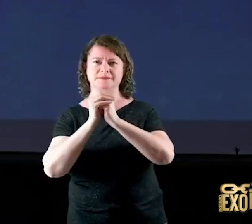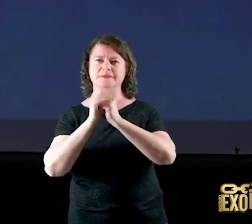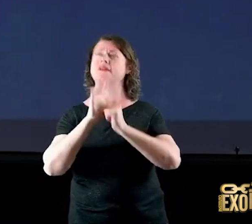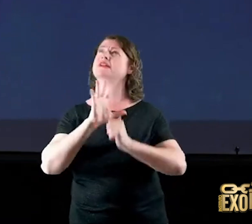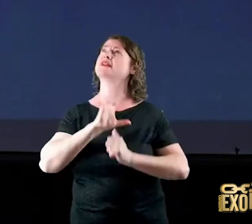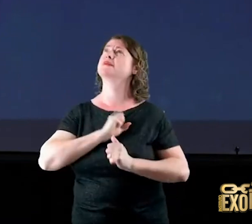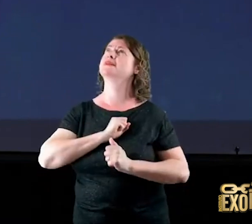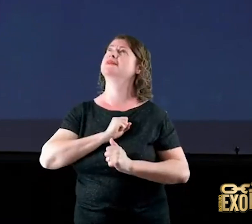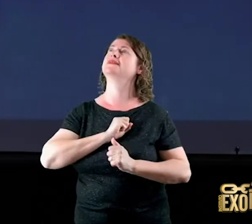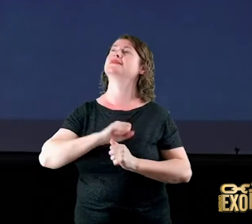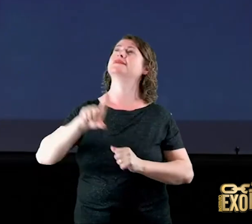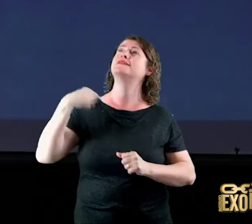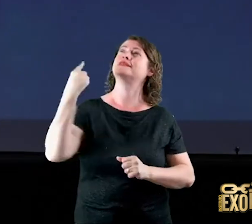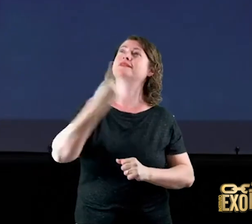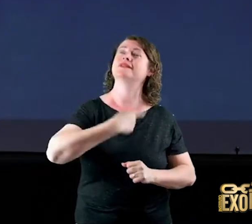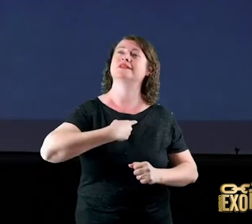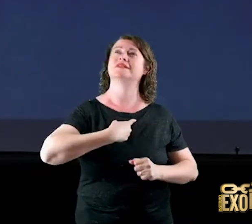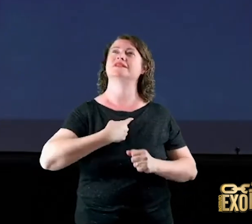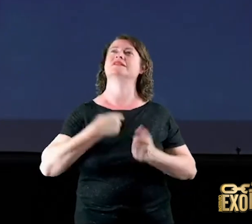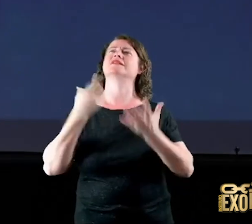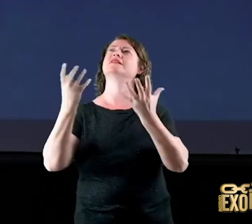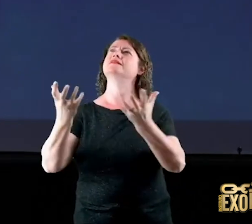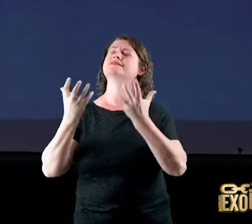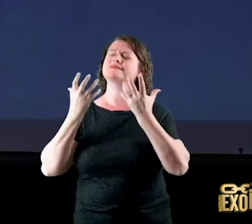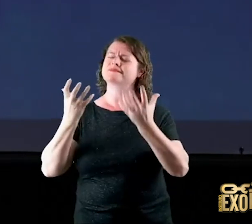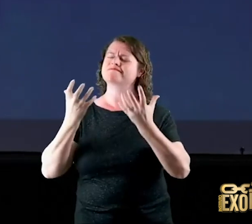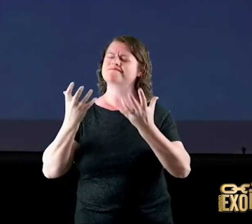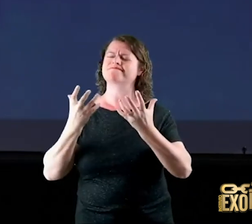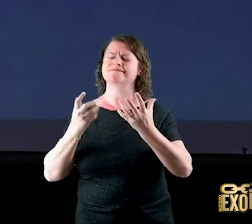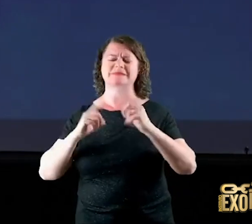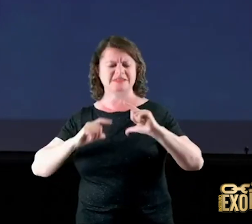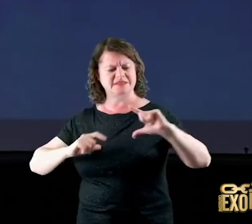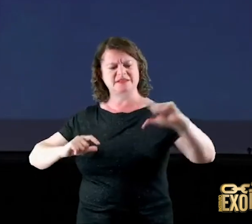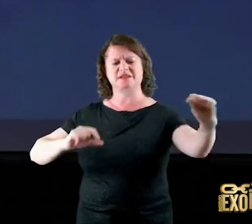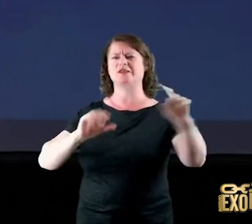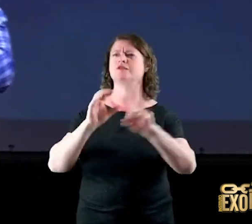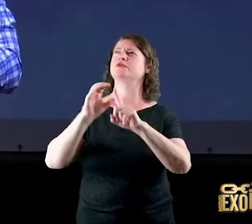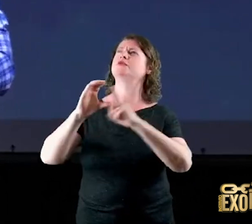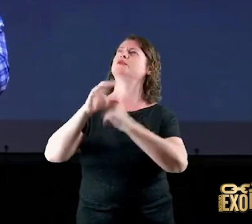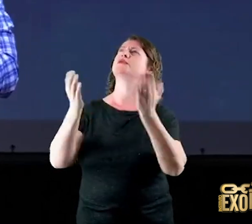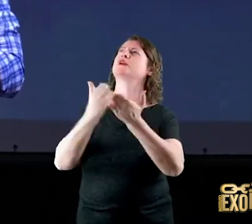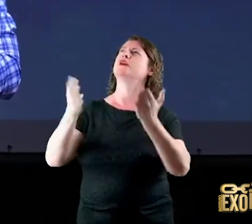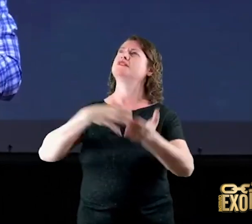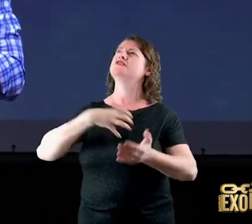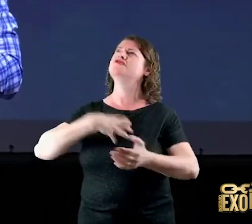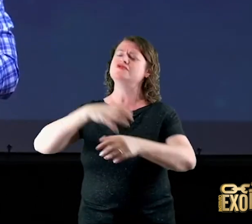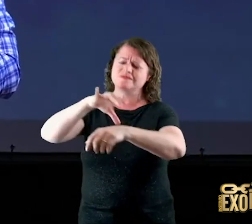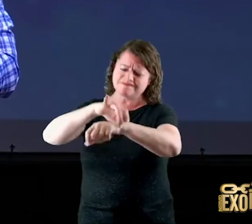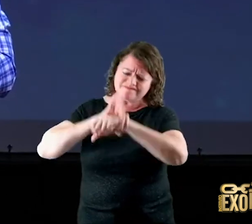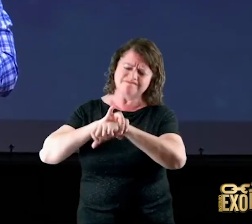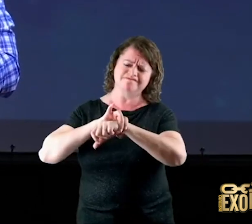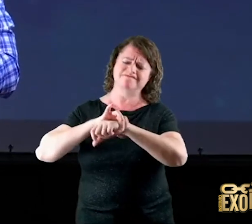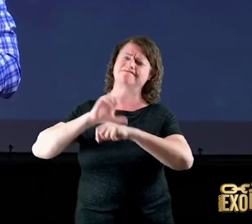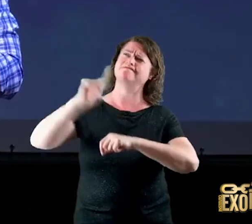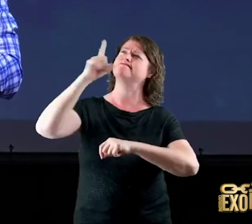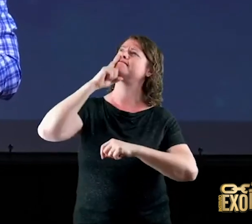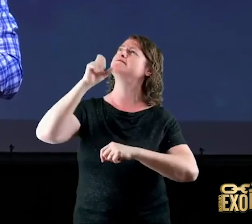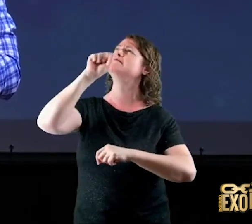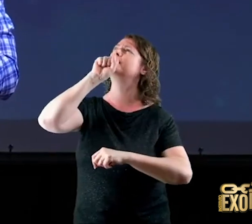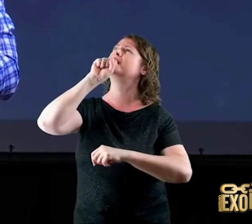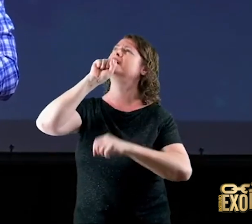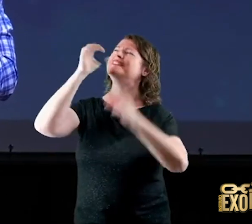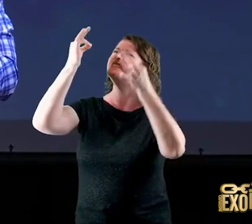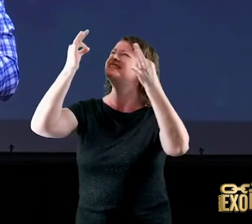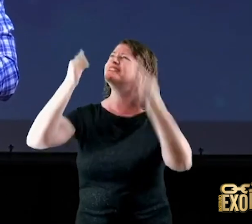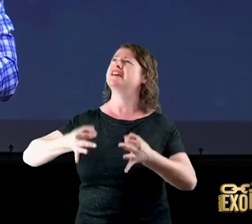nós saímos daqui absolutamente seguros Pai nós saímos daqui absolutamente